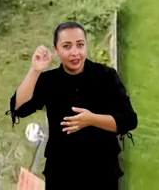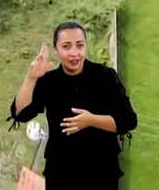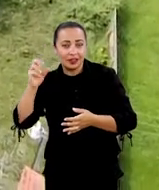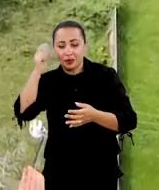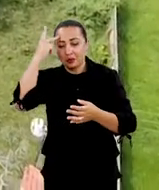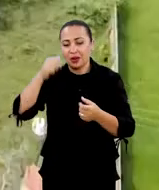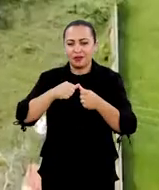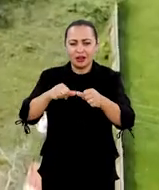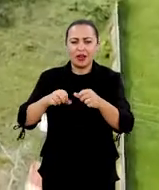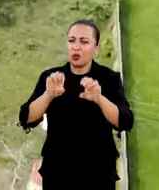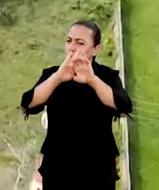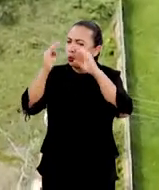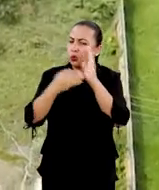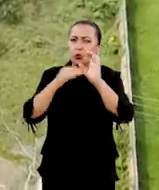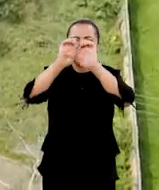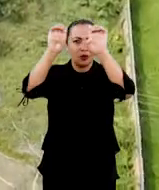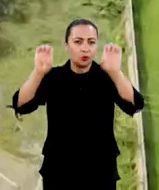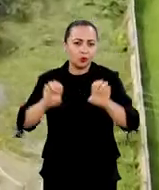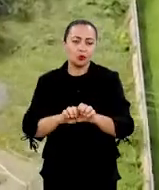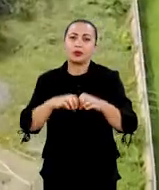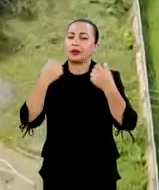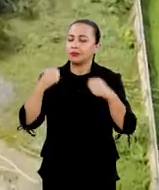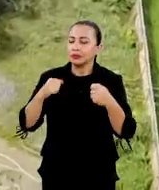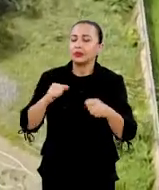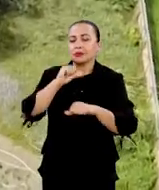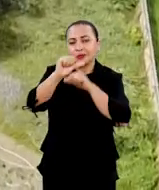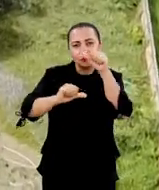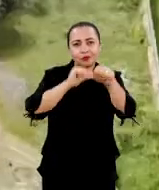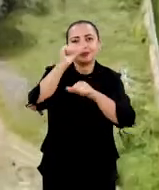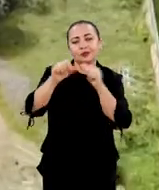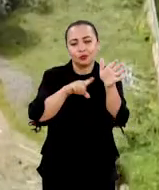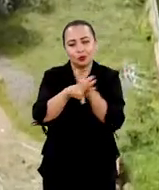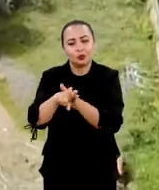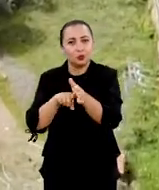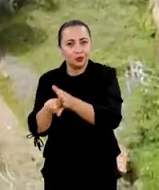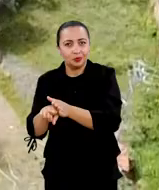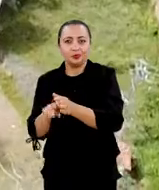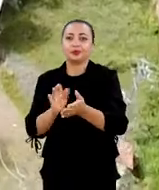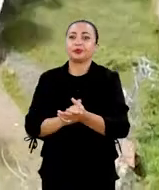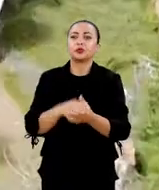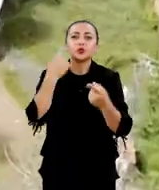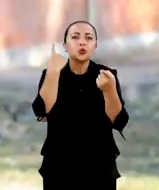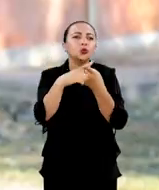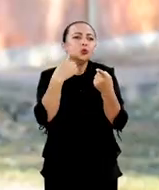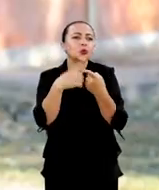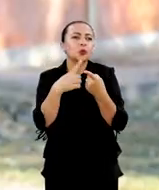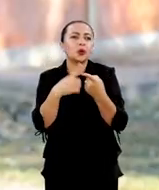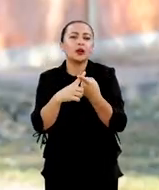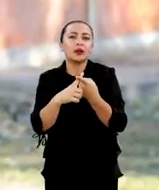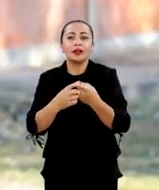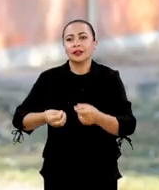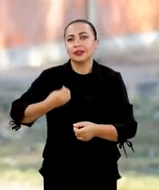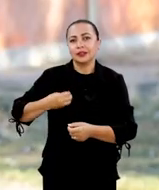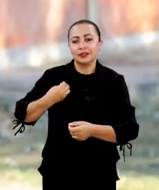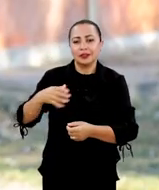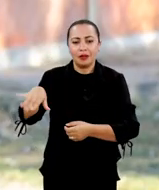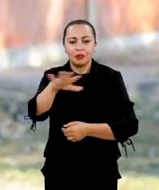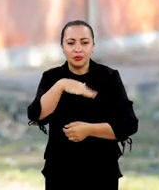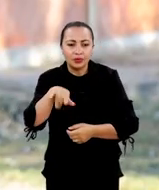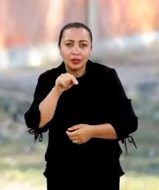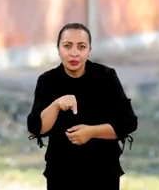para instalarmos toda a infraestrutura necessária para desenvolvermos pesquisa. O porquê de